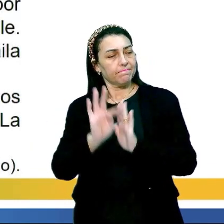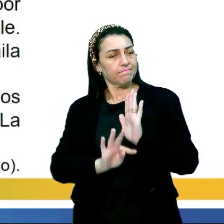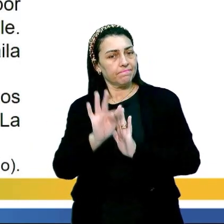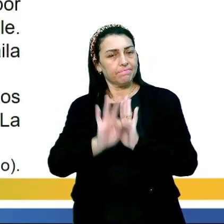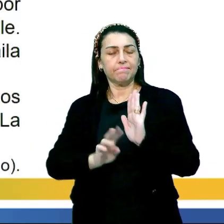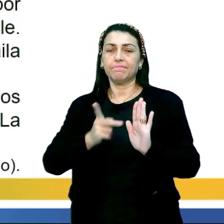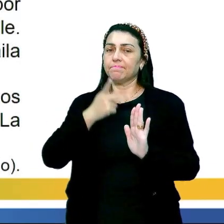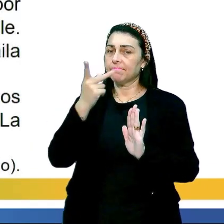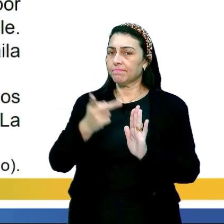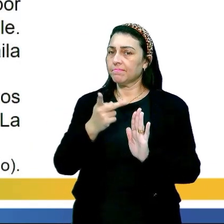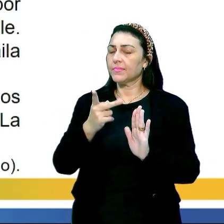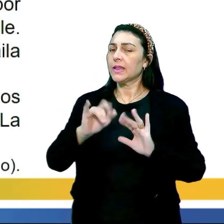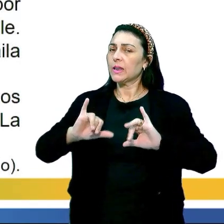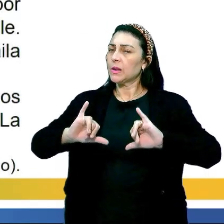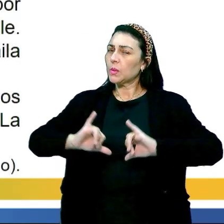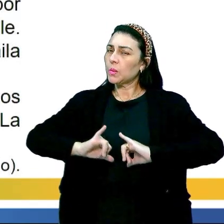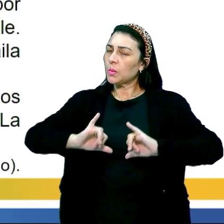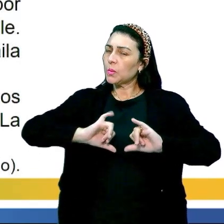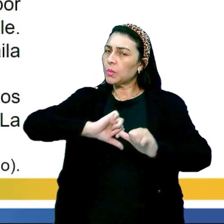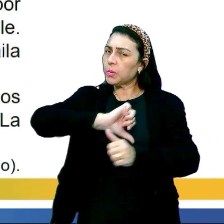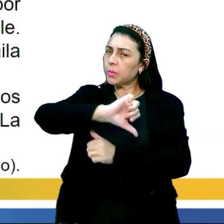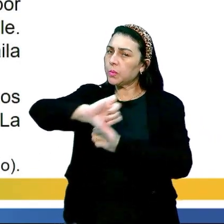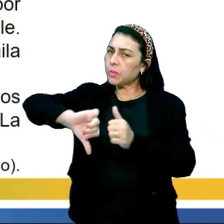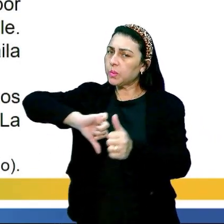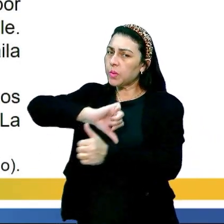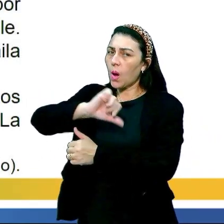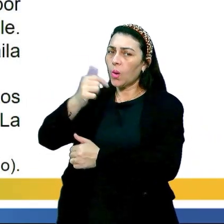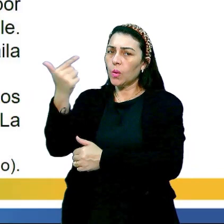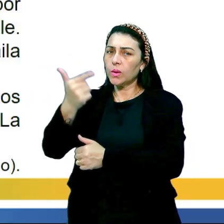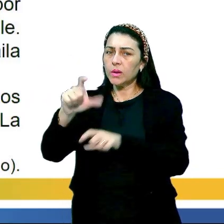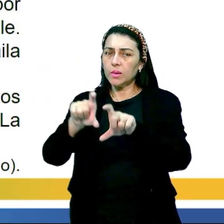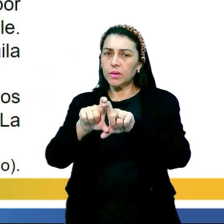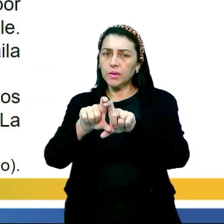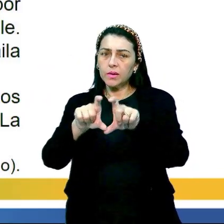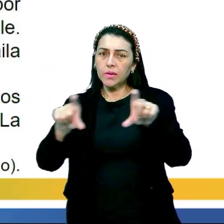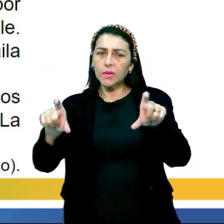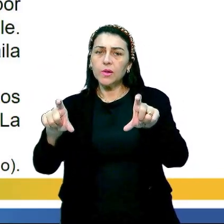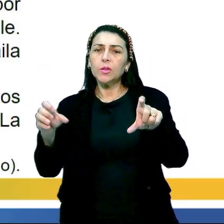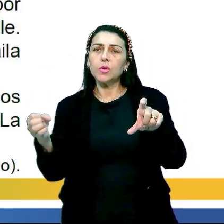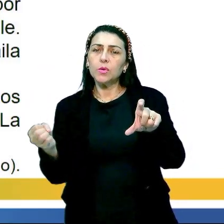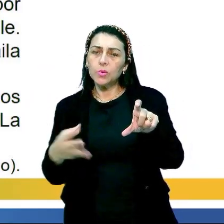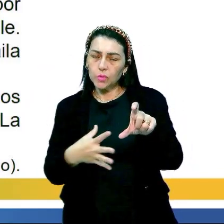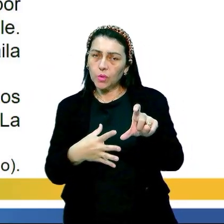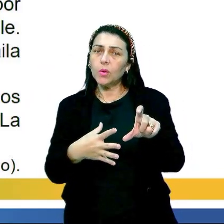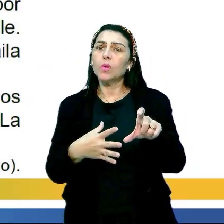acabei de falar que o tango sofreu diversas modificações. Olha aí no segundo parágrafo, né? Ou